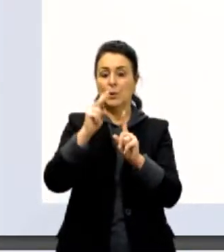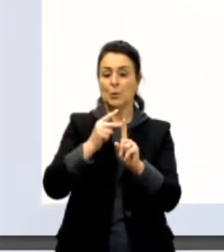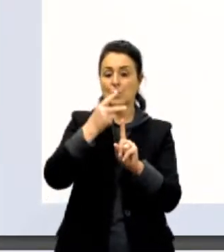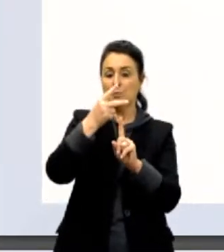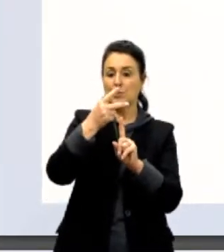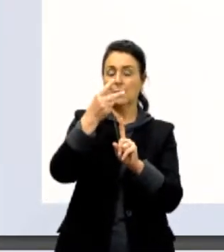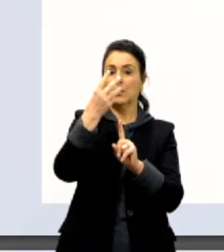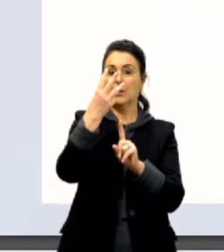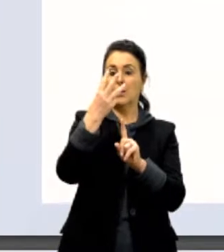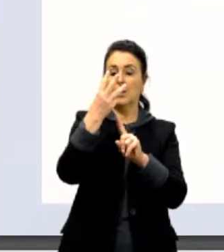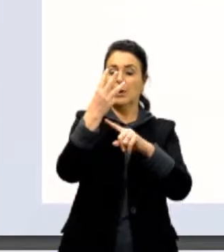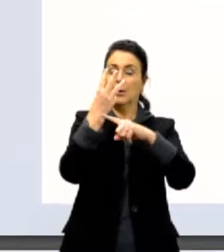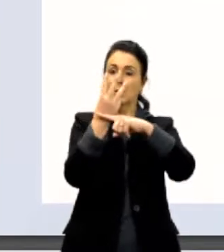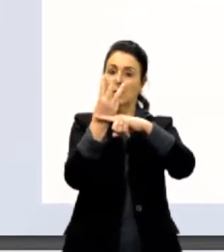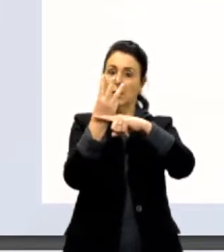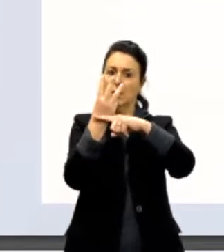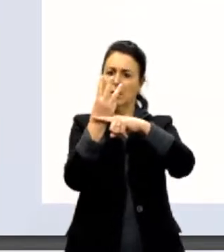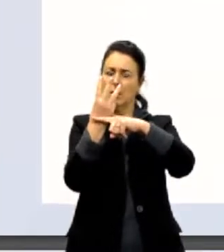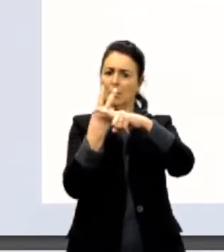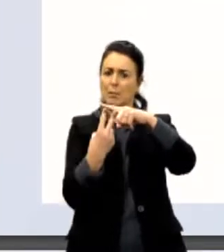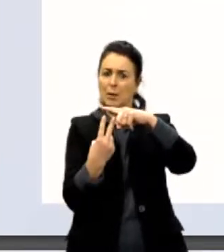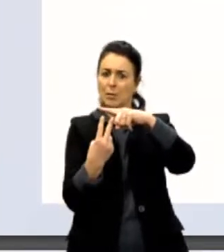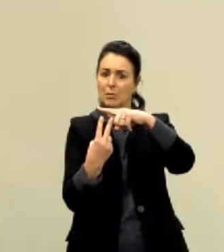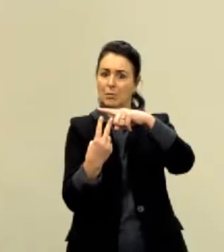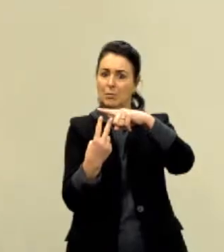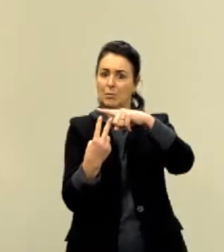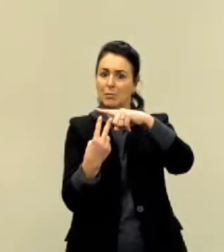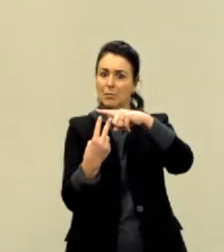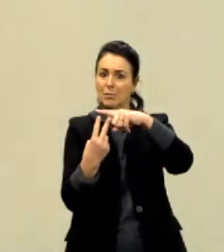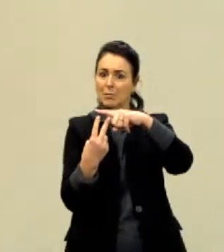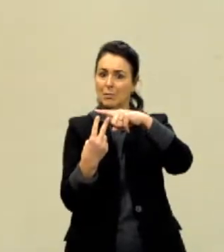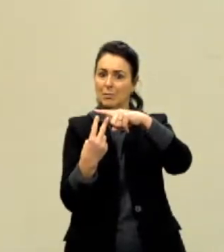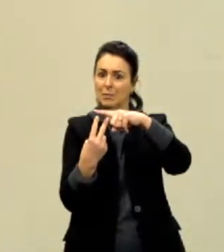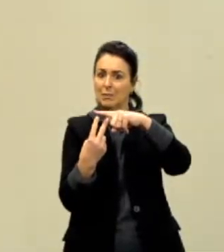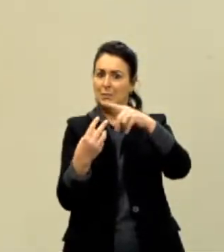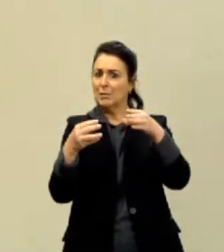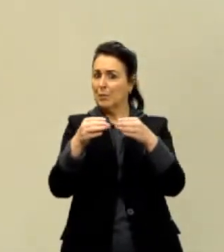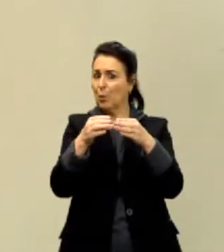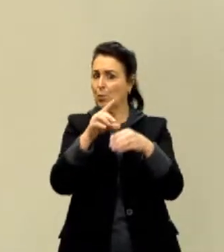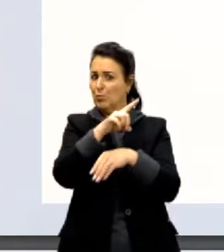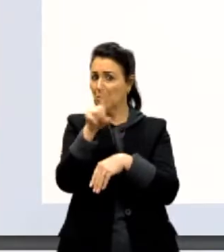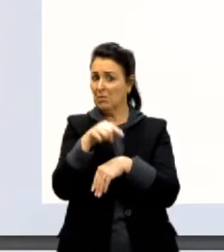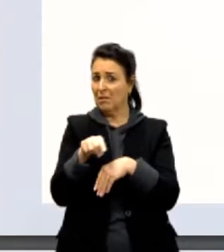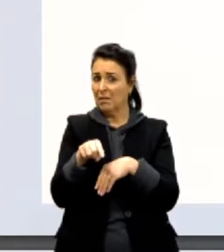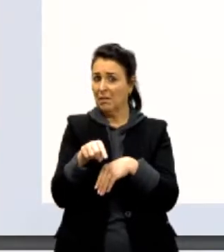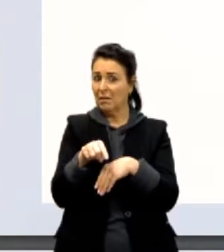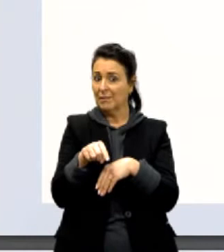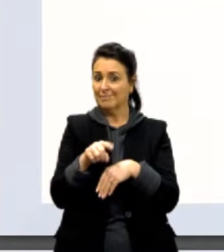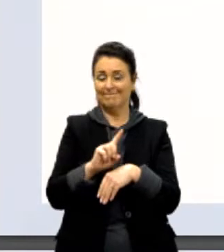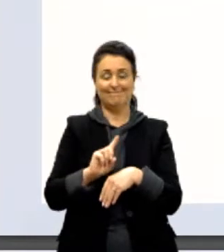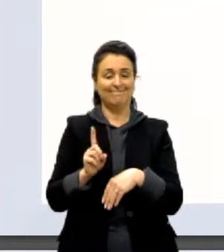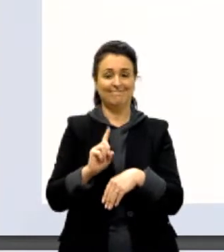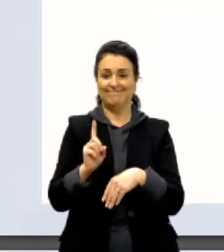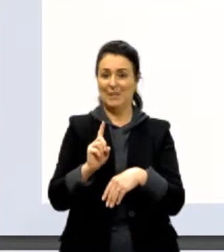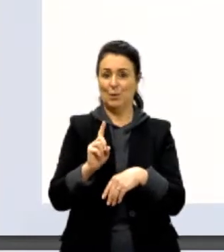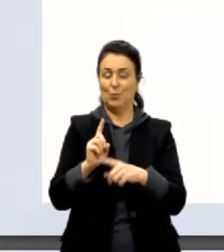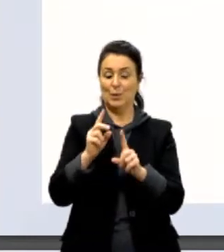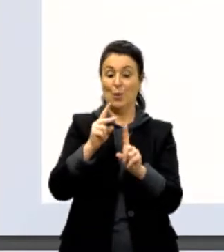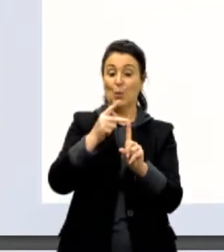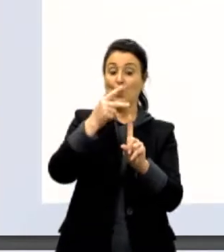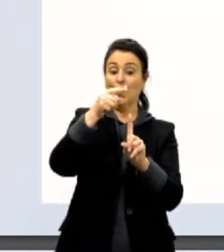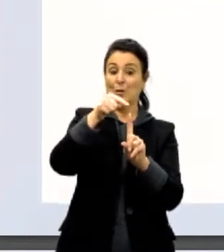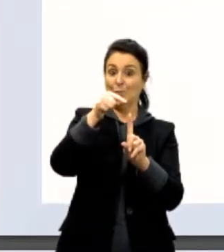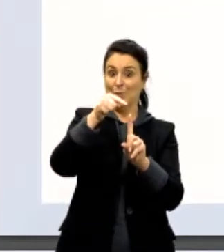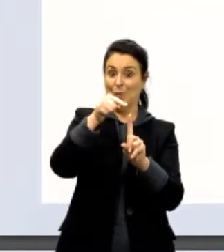3,5 pertence aos inteiros? Não. Então, o expoente da